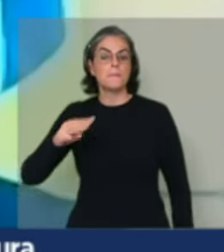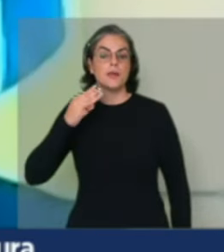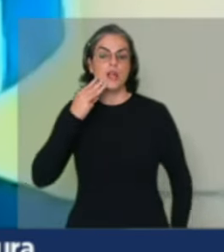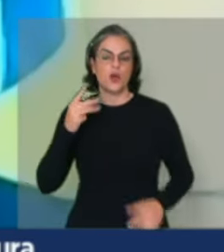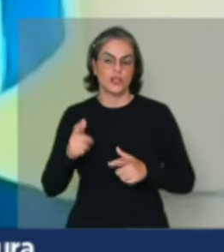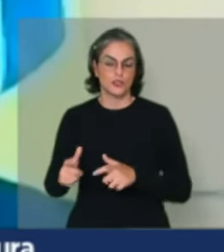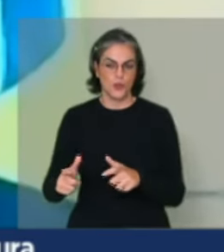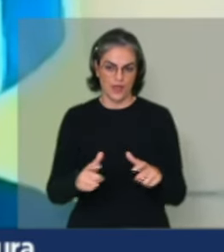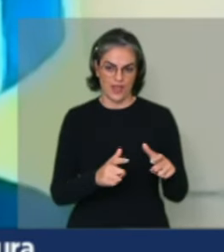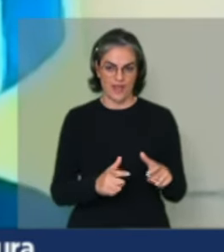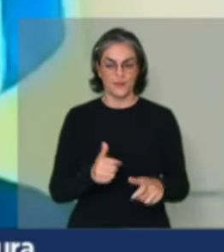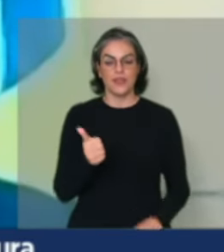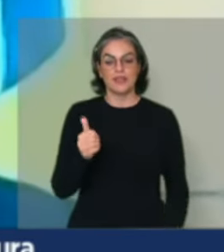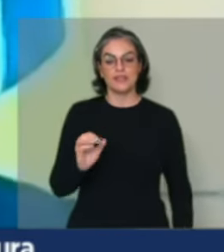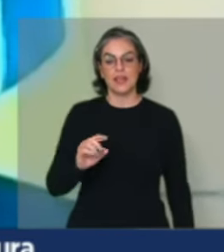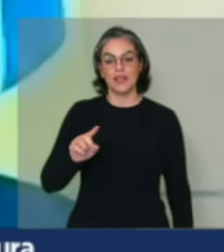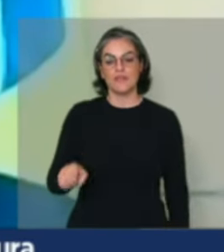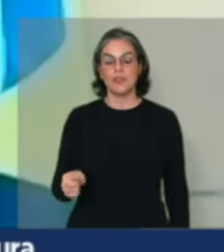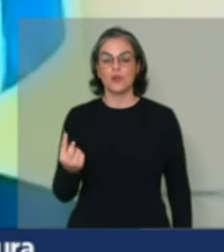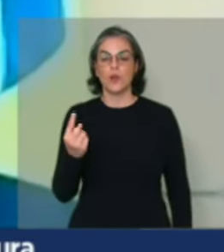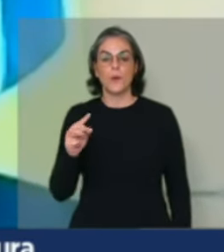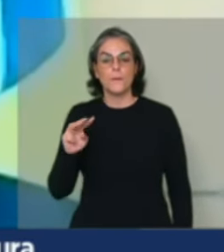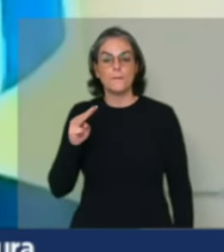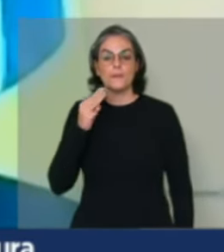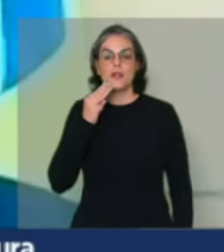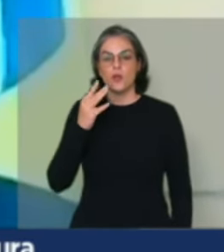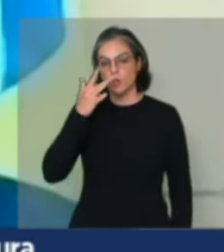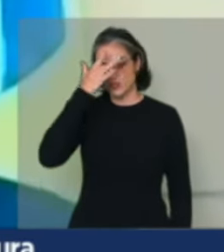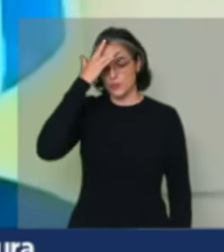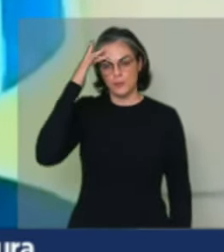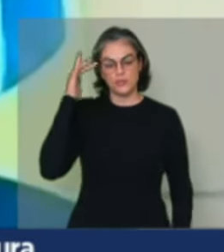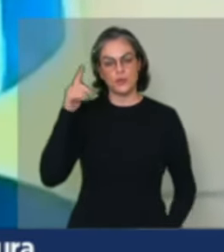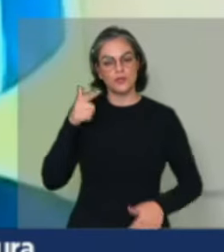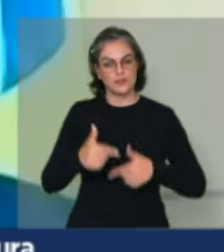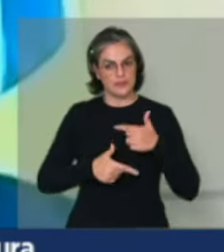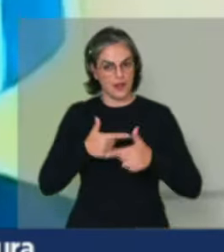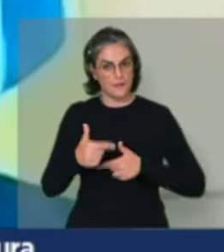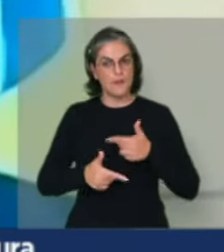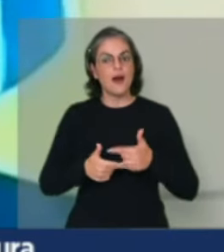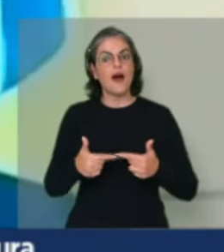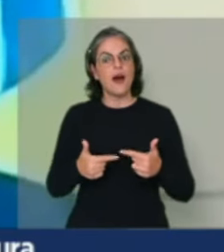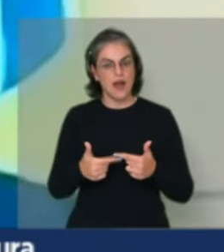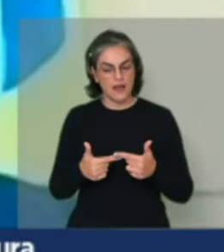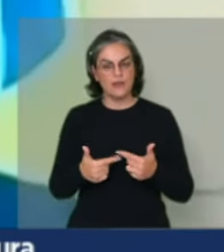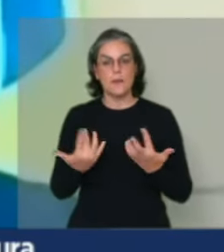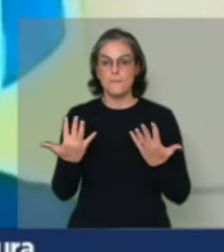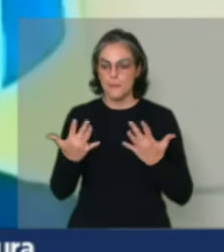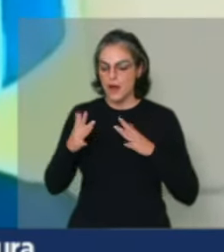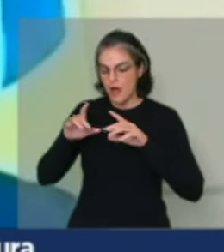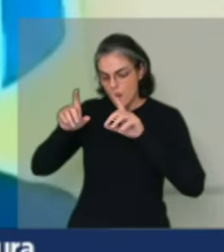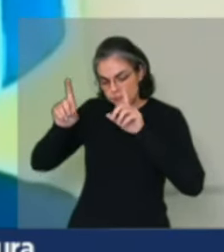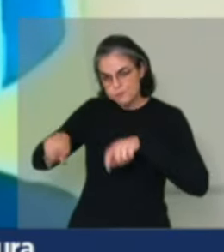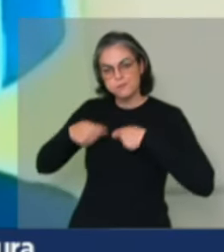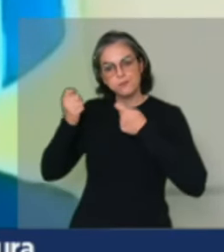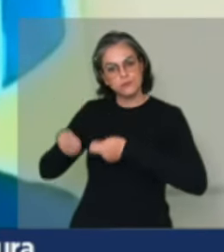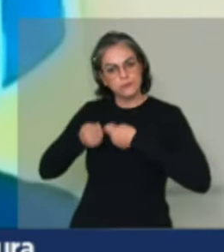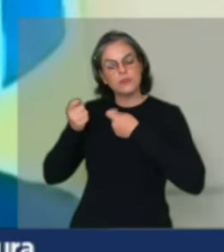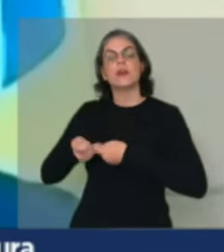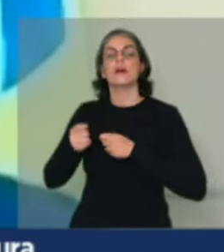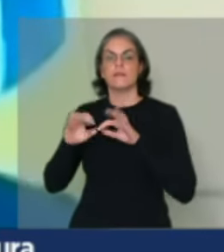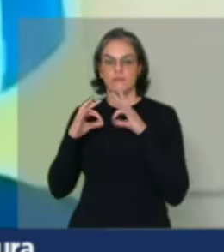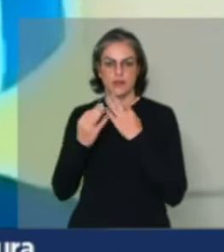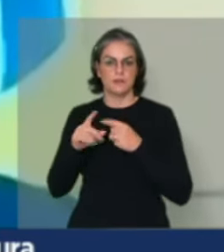temos 10,1 milhões de pessoas trabalham da mão de obra na agricultura familiar. 80